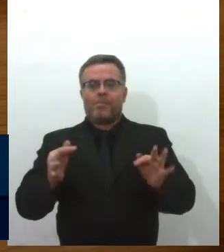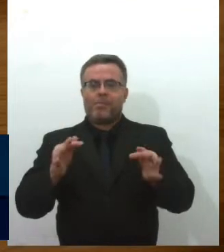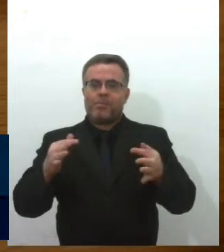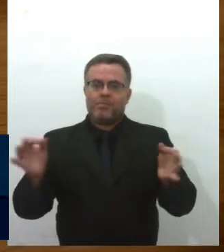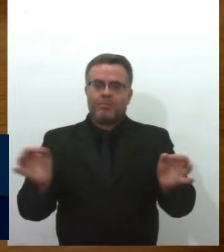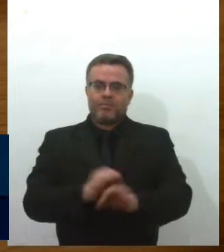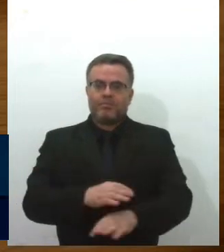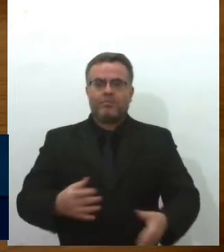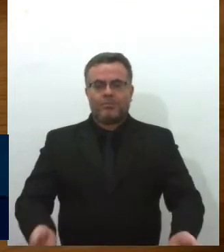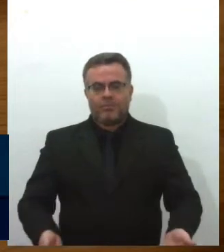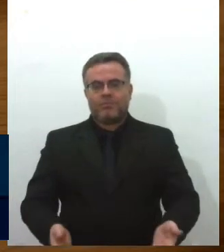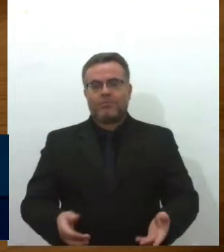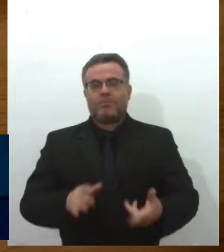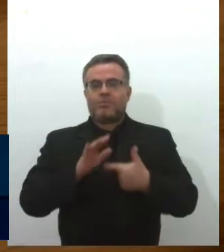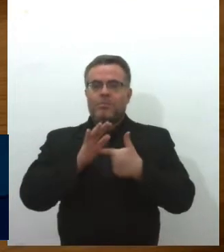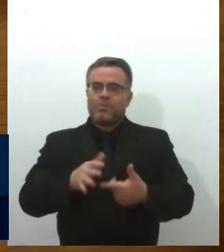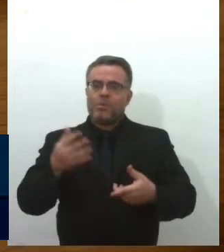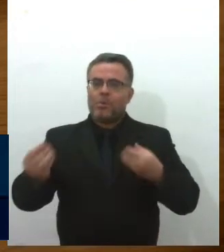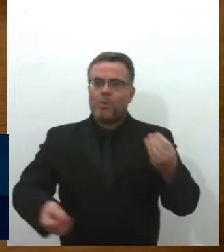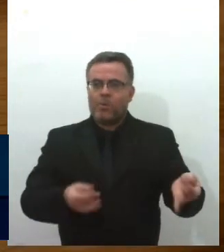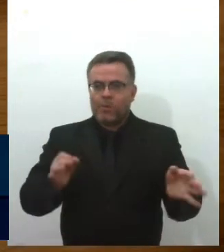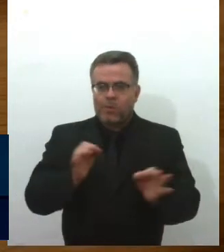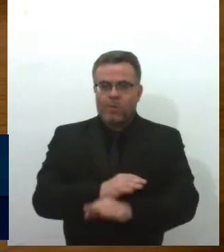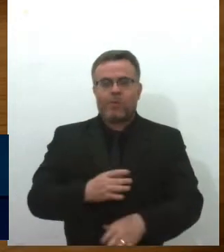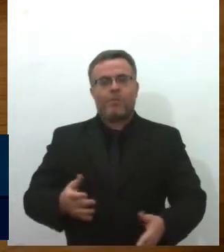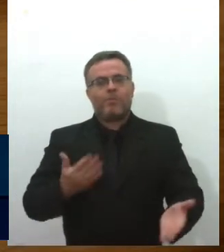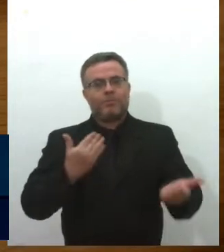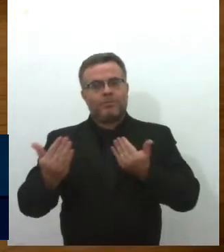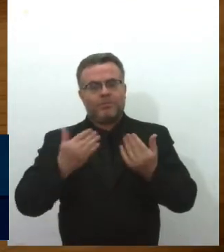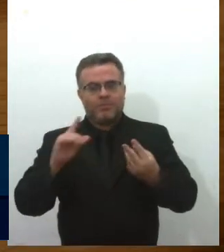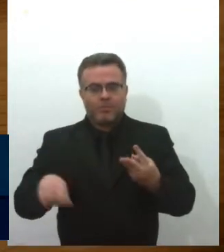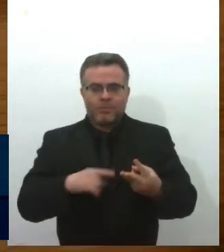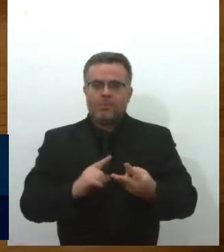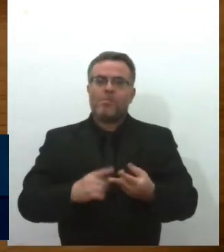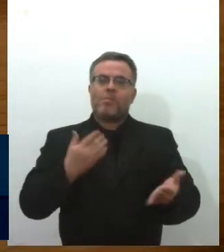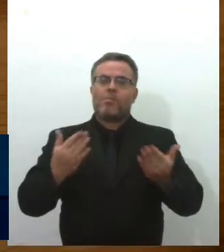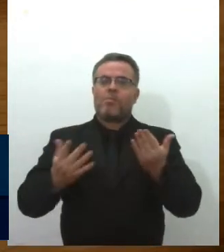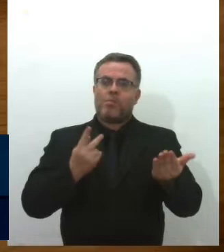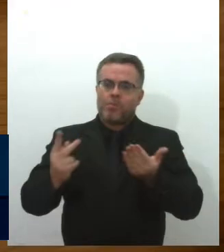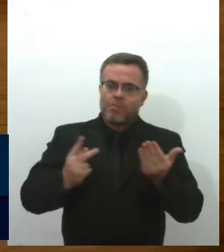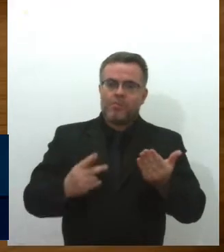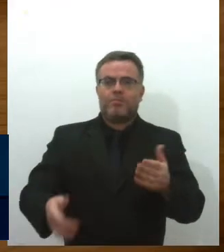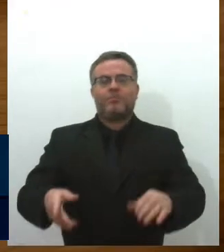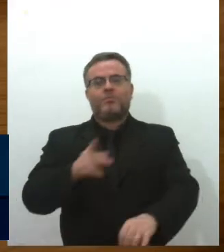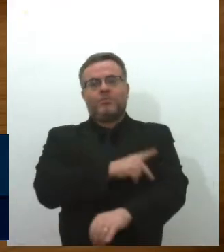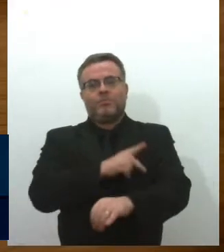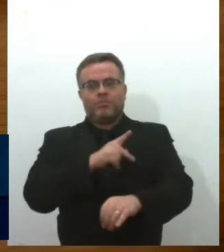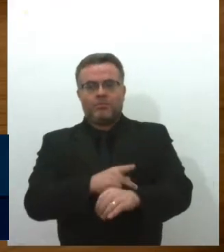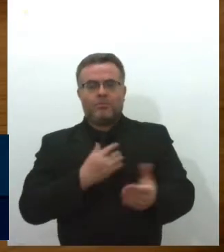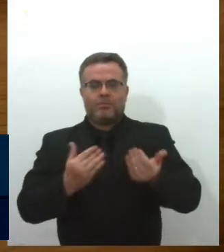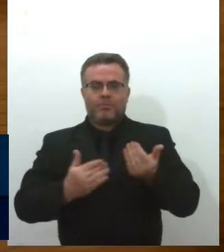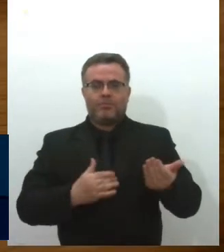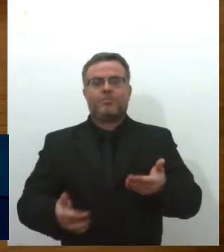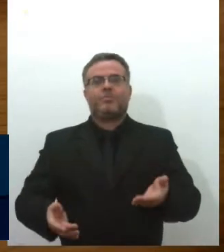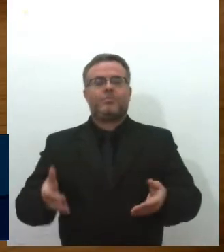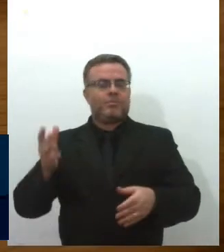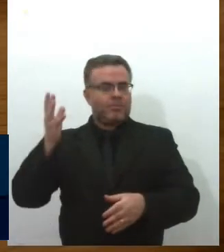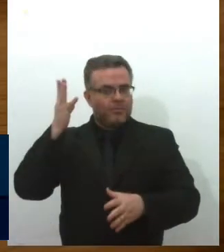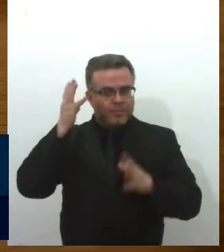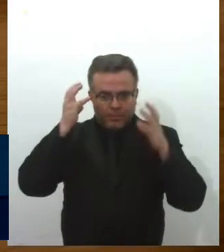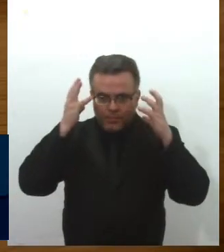atendimentos com pediatra, psicólogo, psicopedagogo e fonoaudiólogo, terão um dia